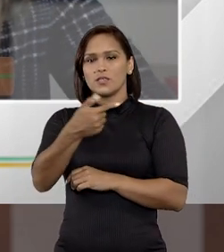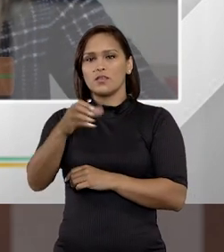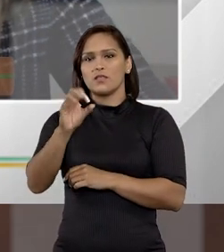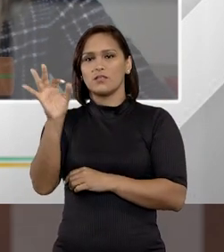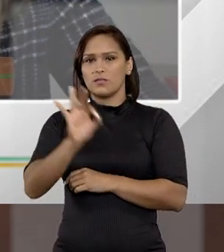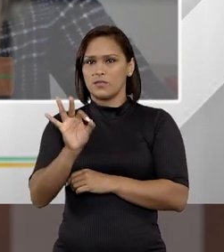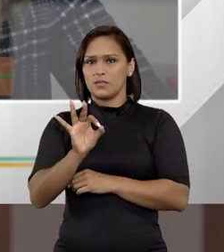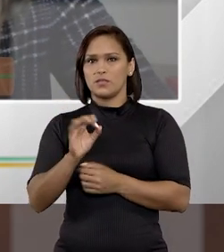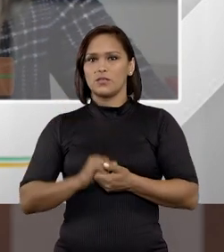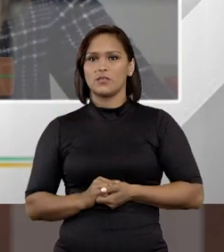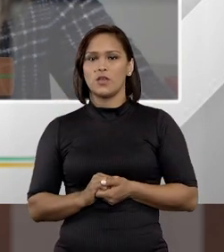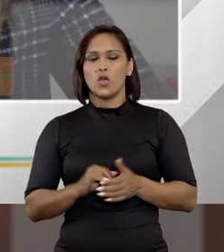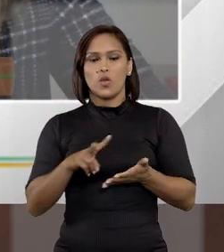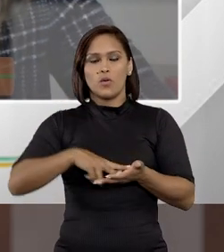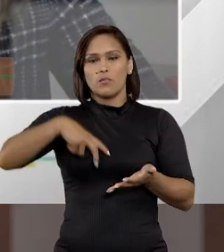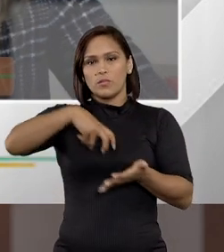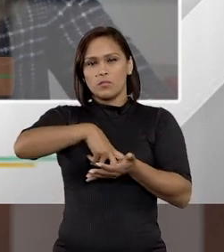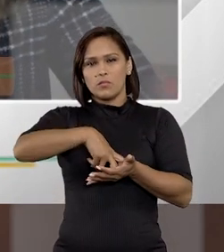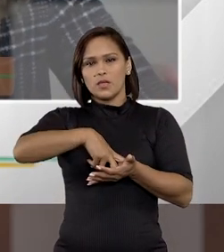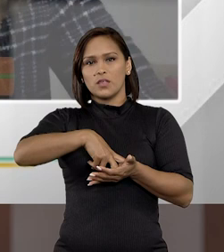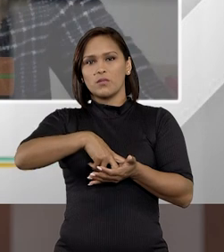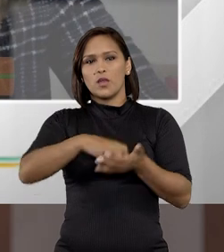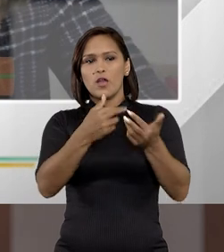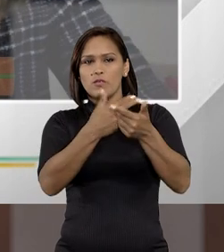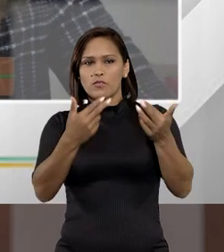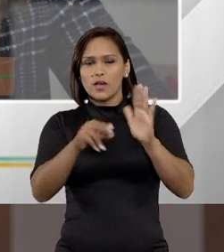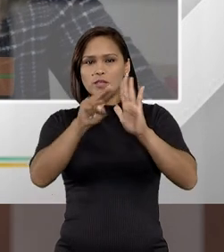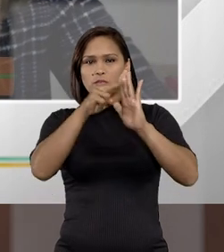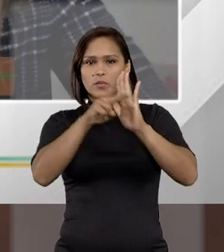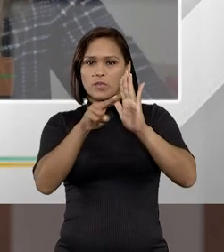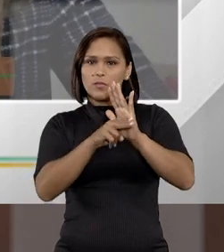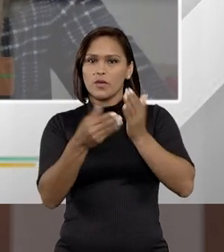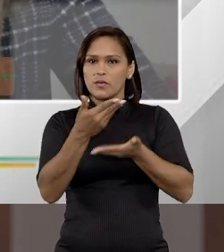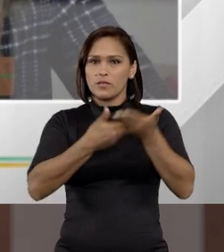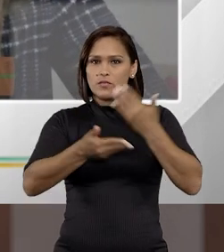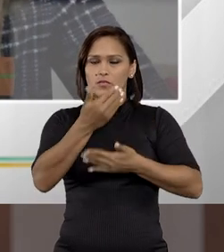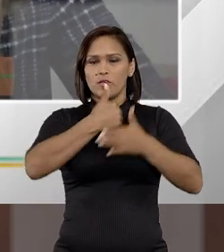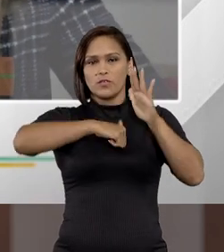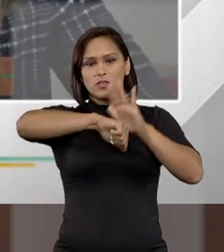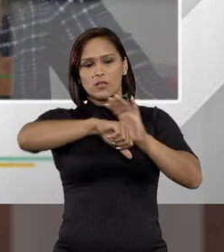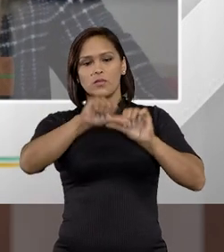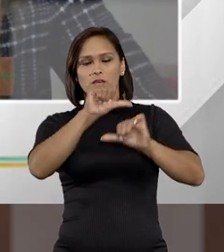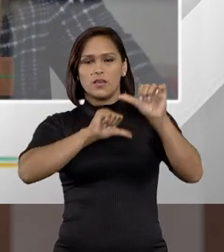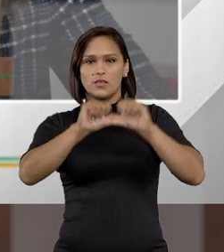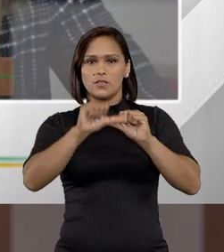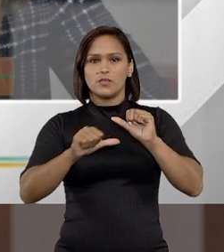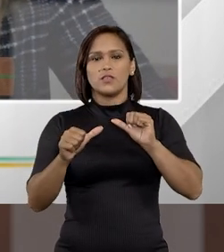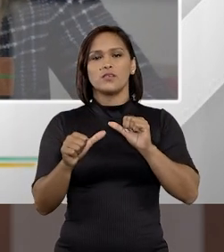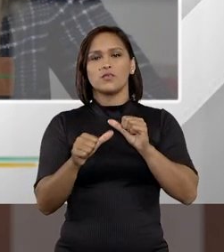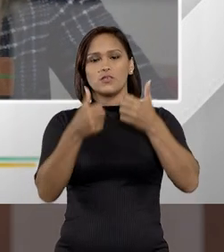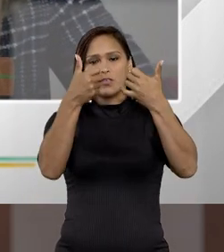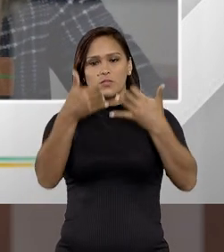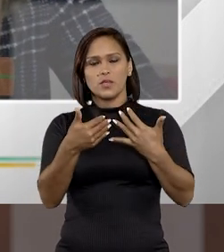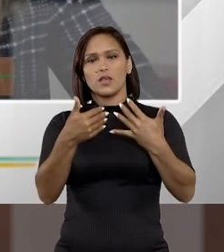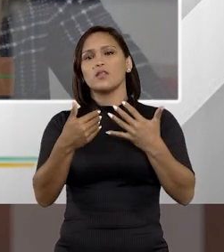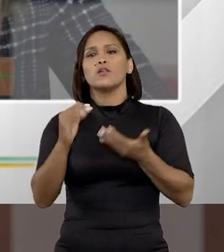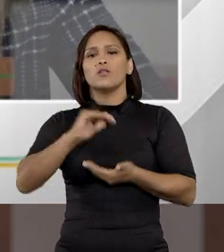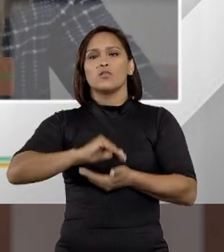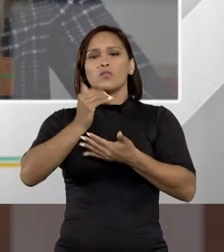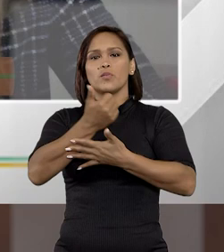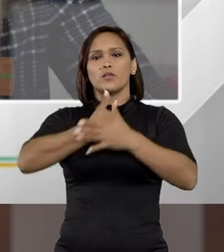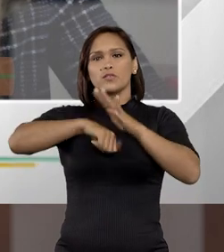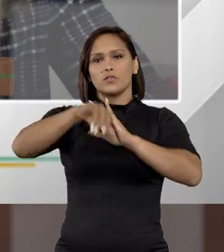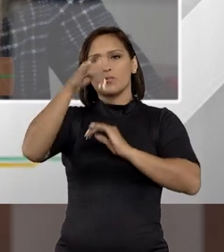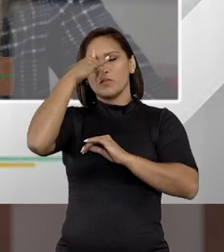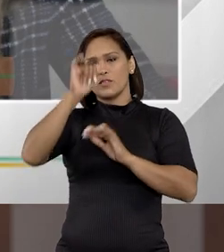até 70% do cumprimento da pena, dependendo de vários requisitos. Então essas são aí as alterações substanciais do